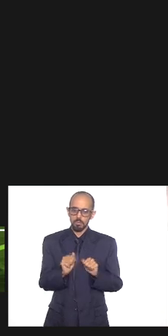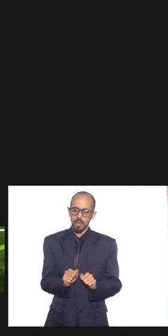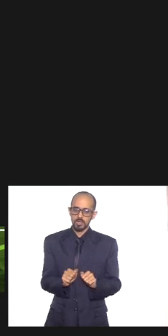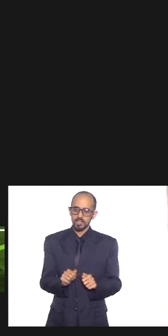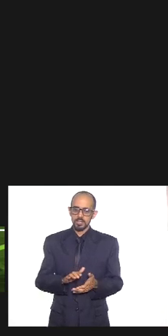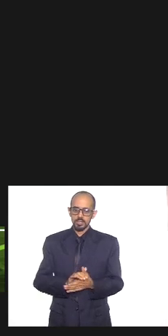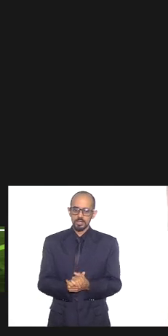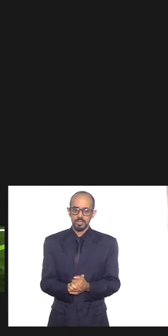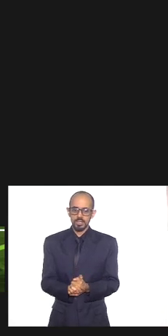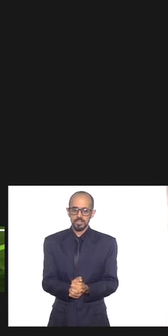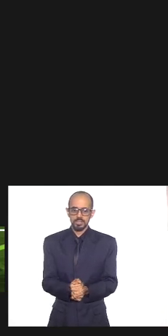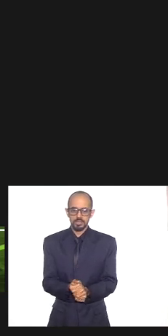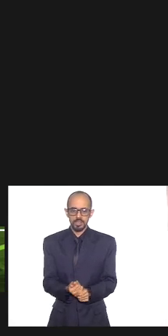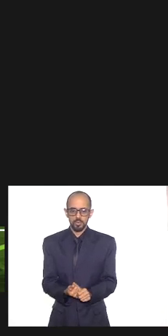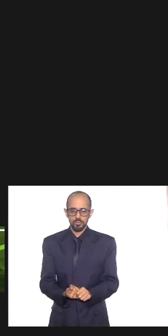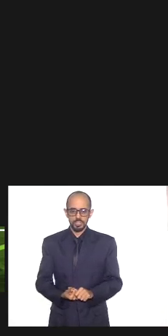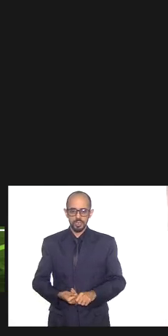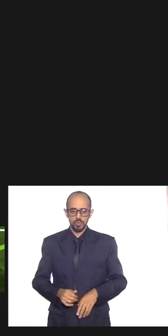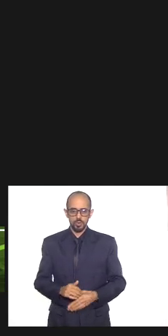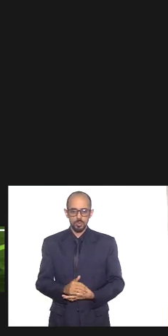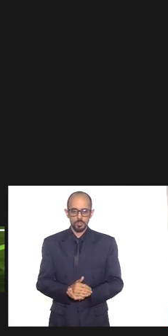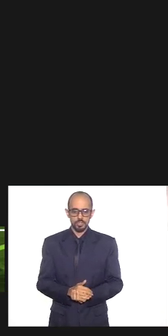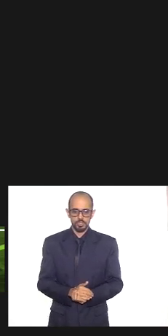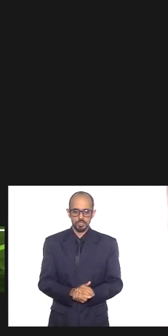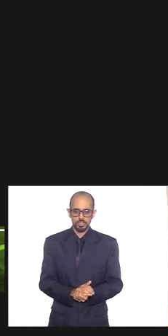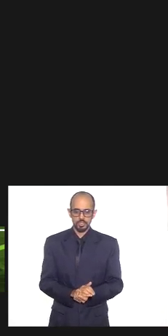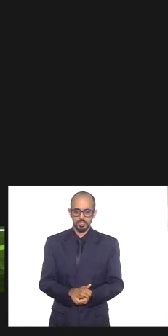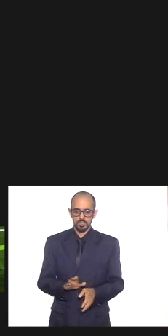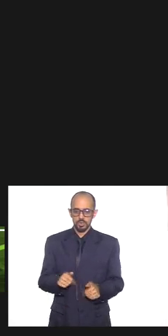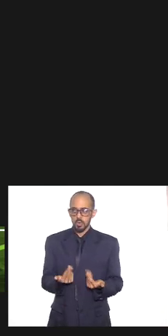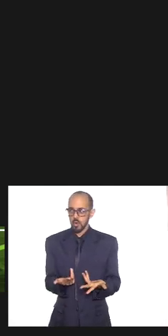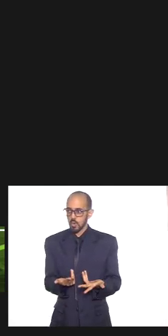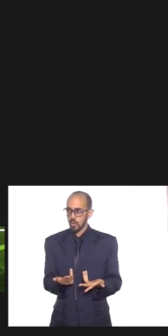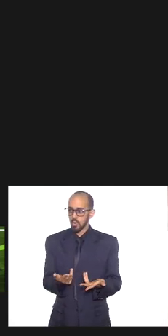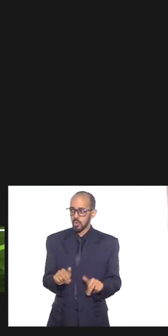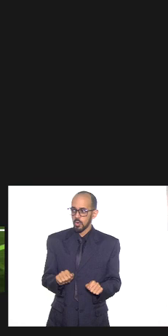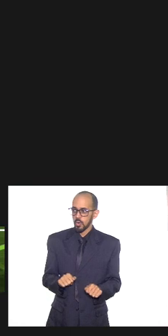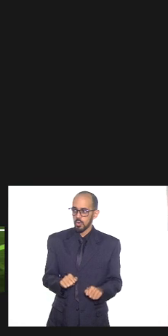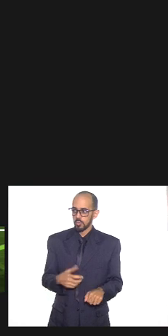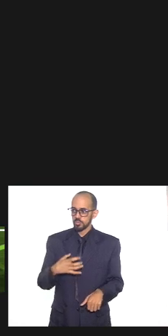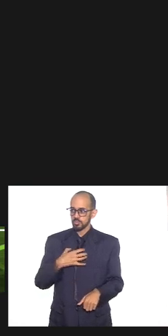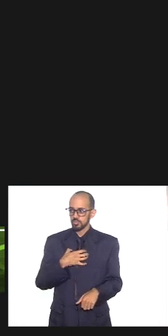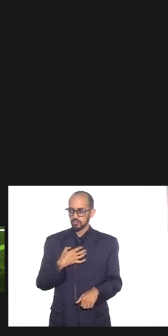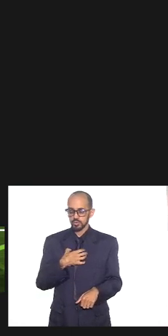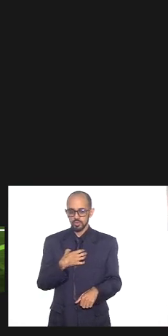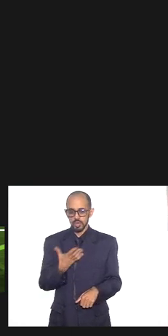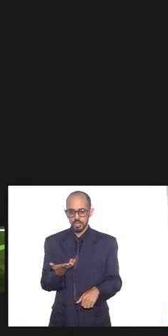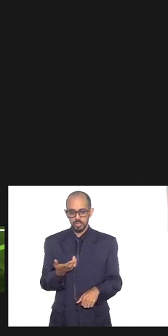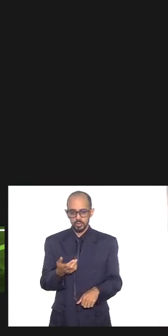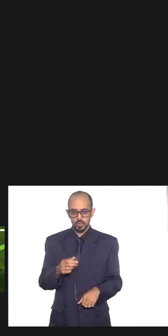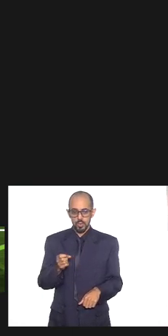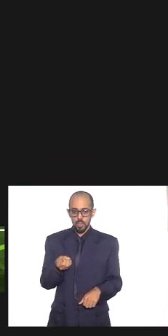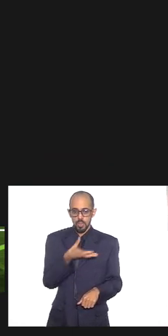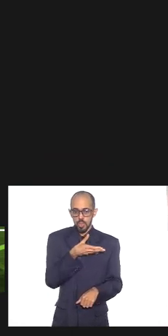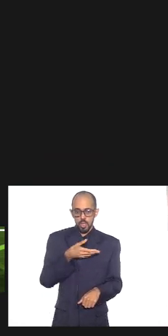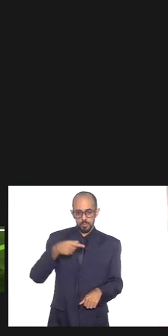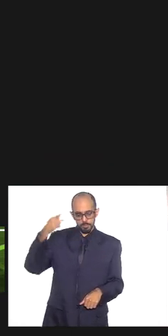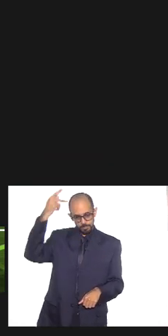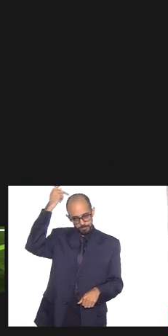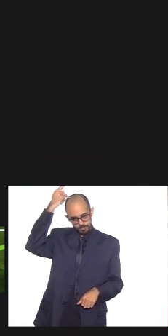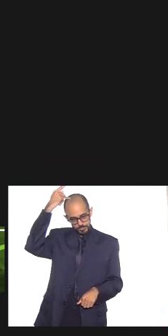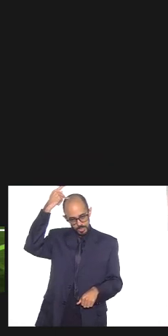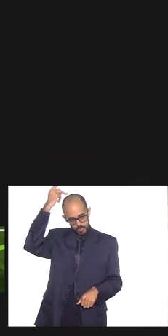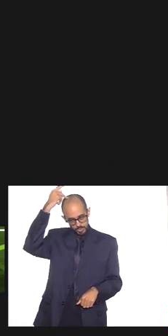uma uma versão digamos assim neopentecostal do que era no